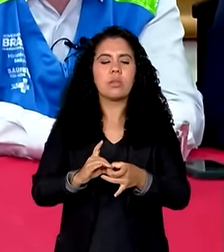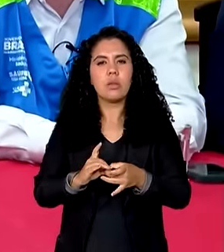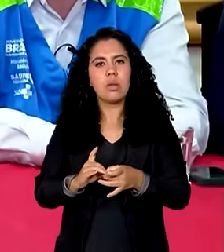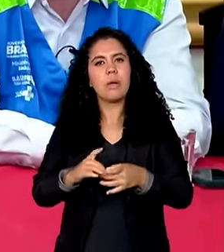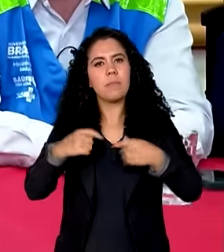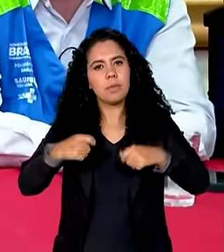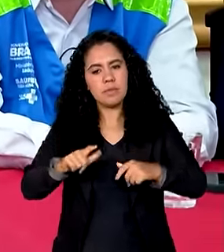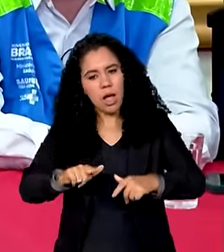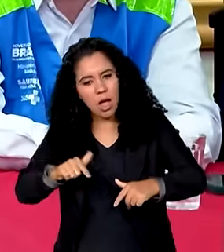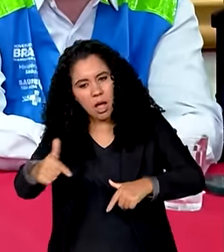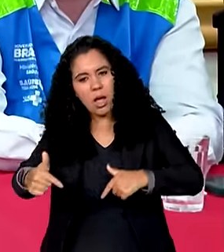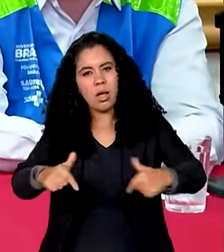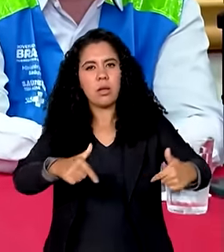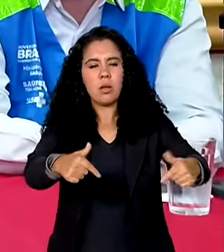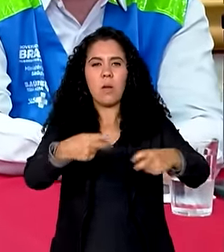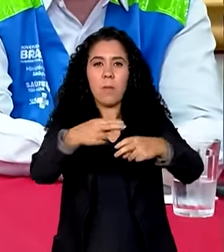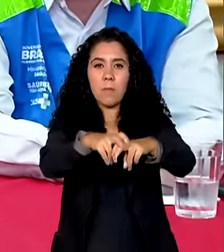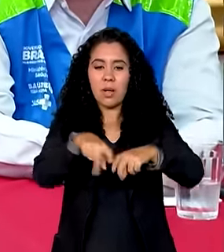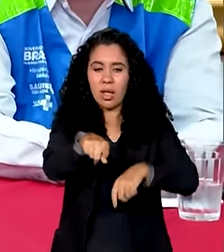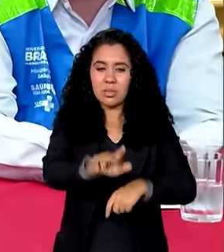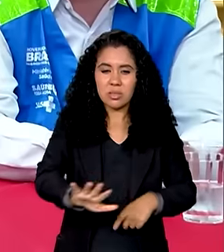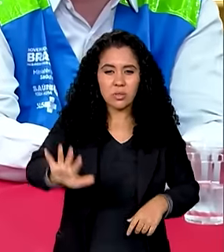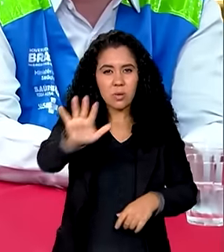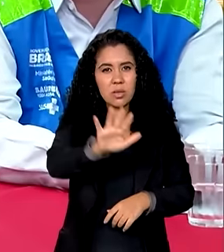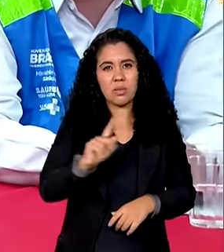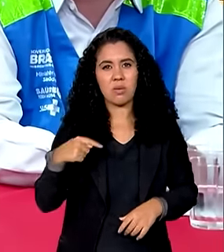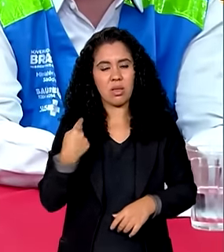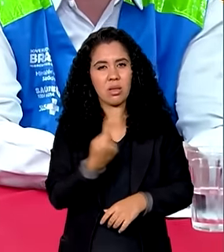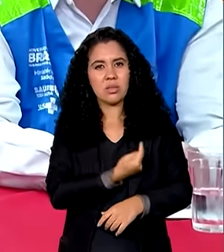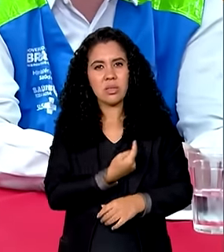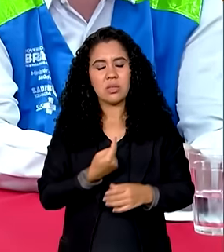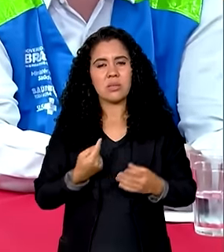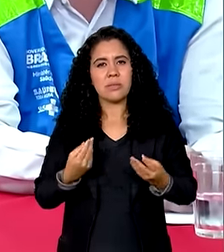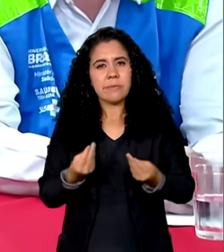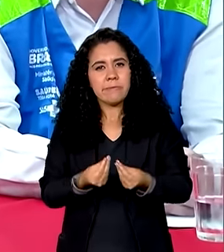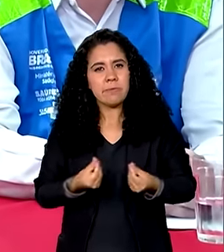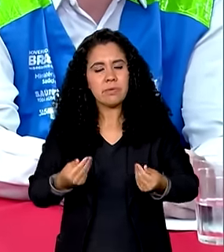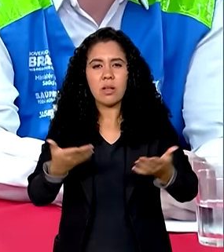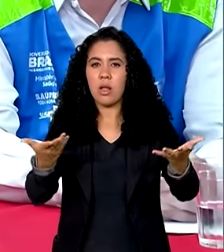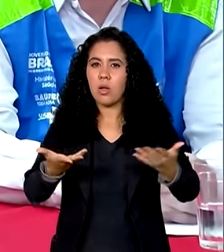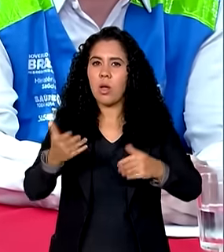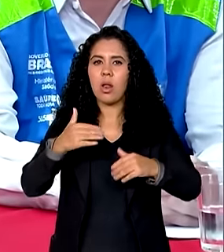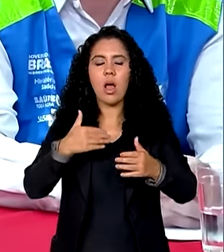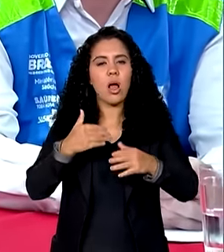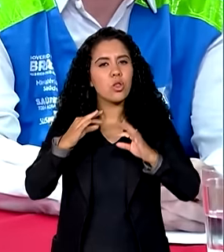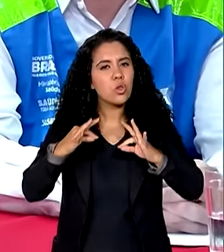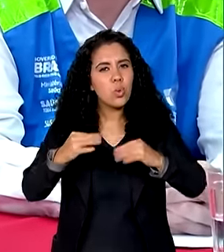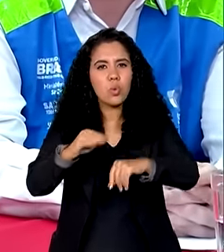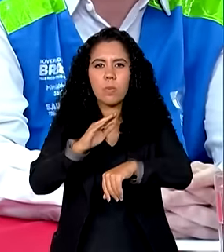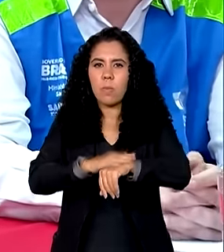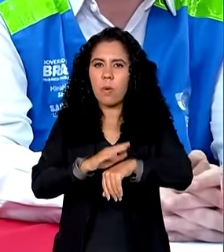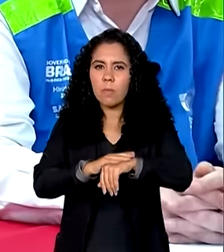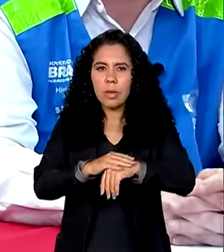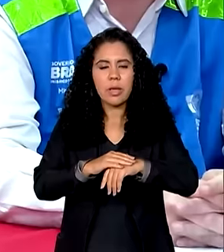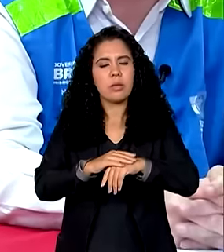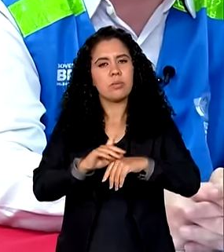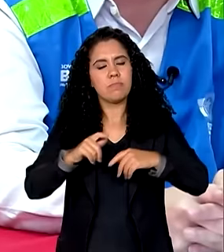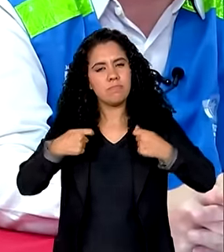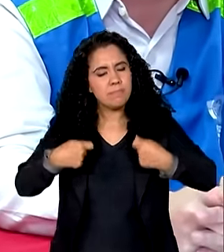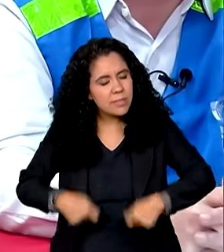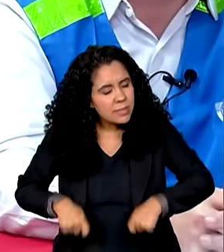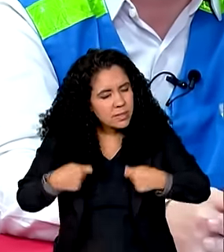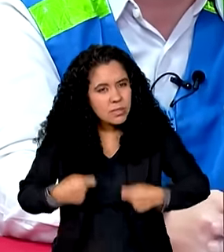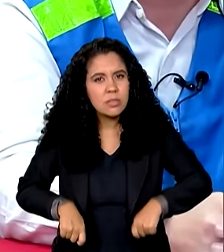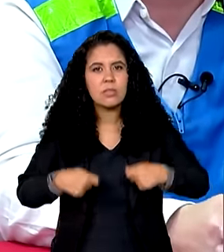frente ao tamanho dessa tragédia que nós estamos vendo então nós precisamos a todo momento e assim de maneira muito mas